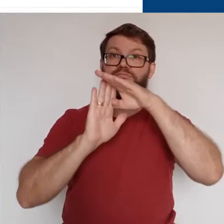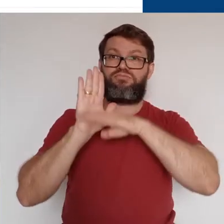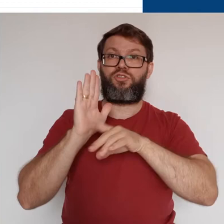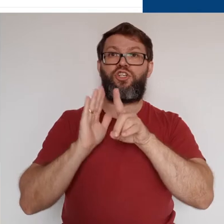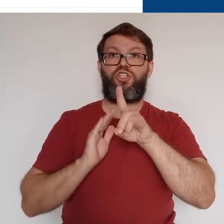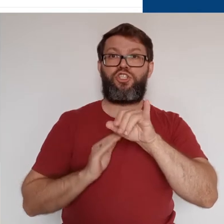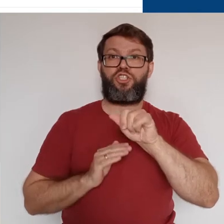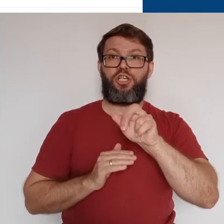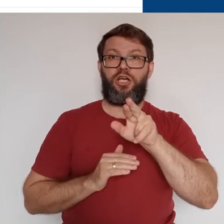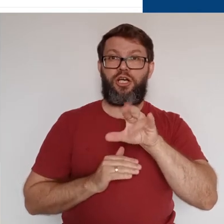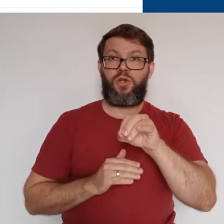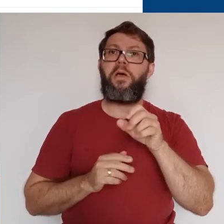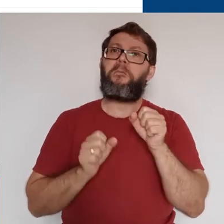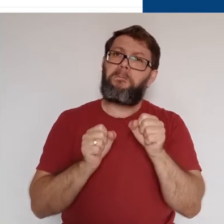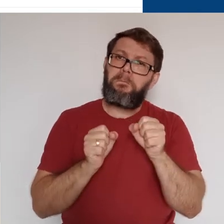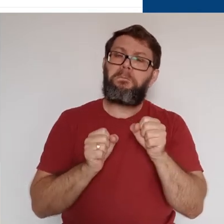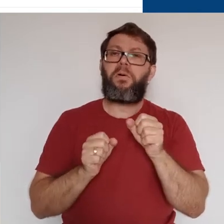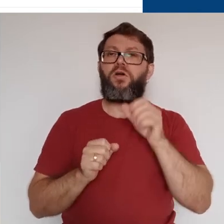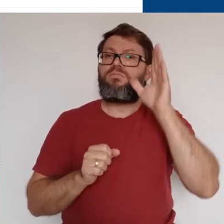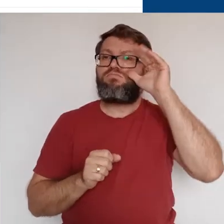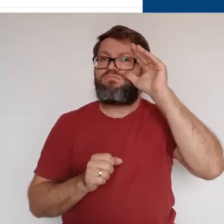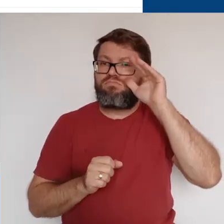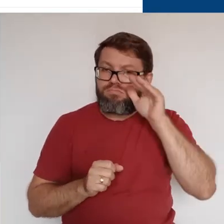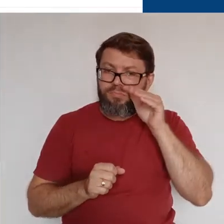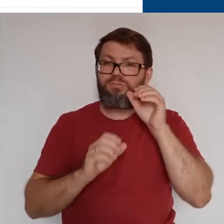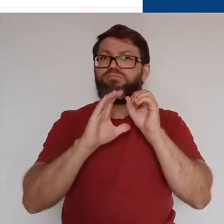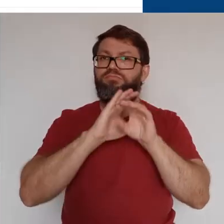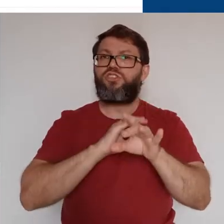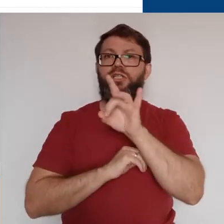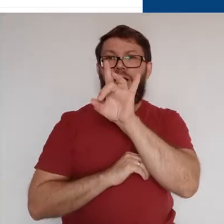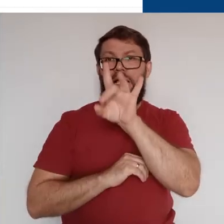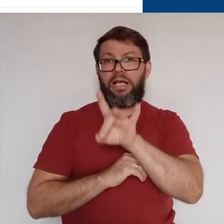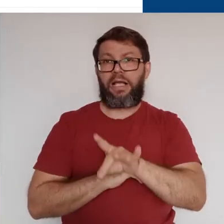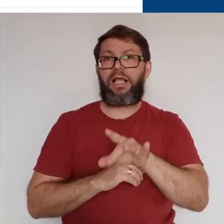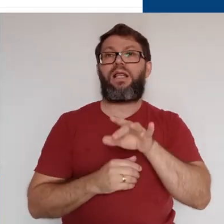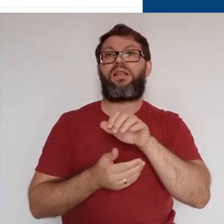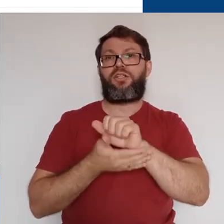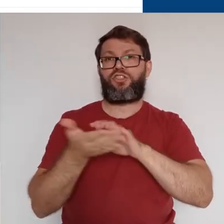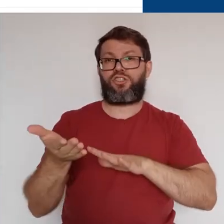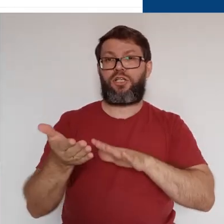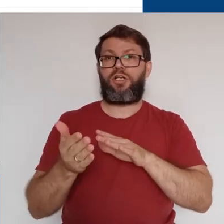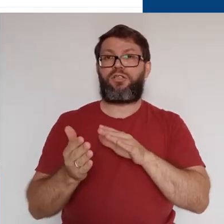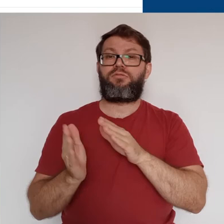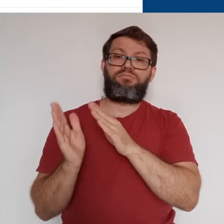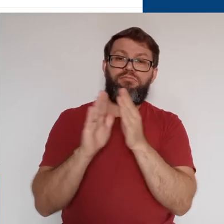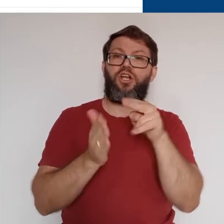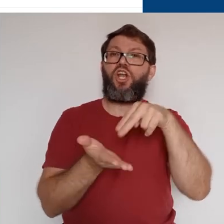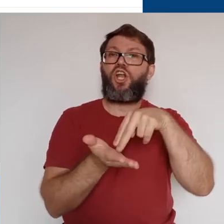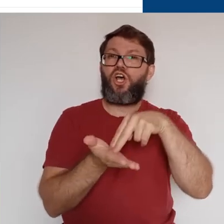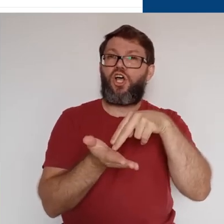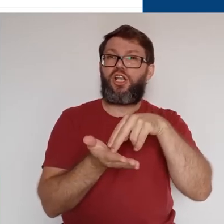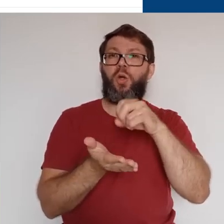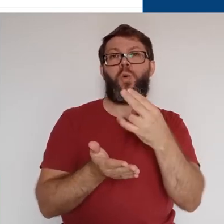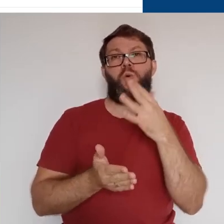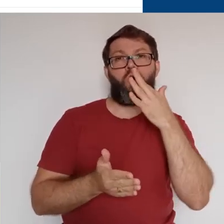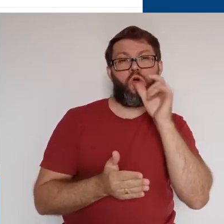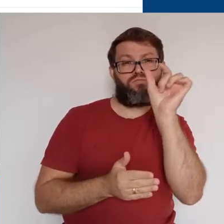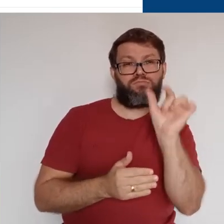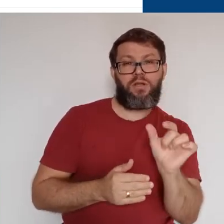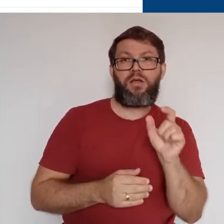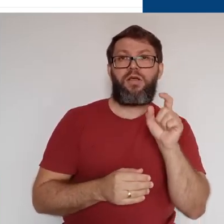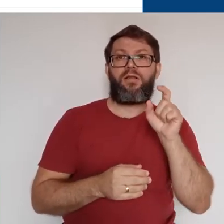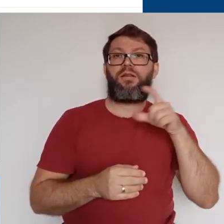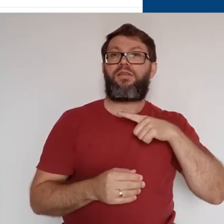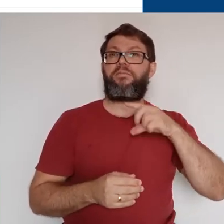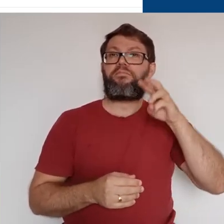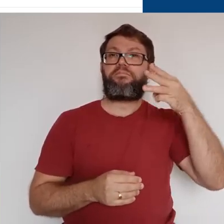De volta ao Diário de Classe, também podemos conferir o envio de cada atividade. Ao lado de alguma nota ou